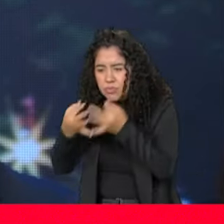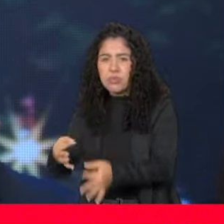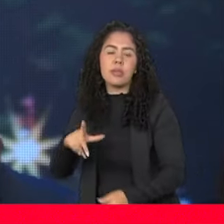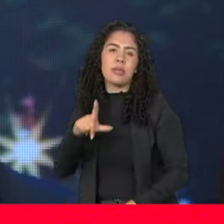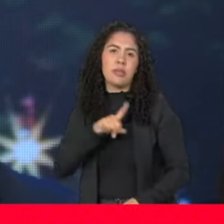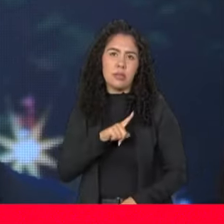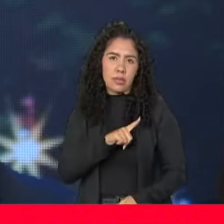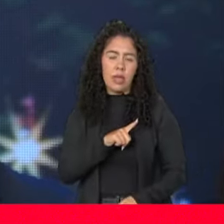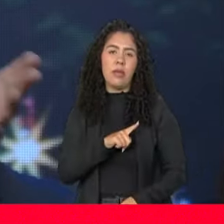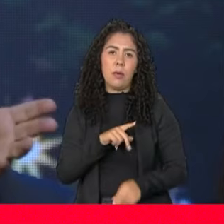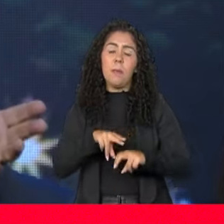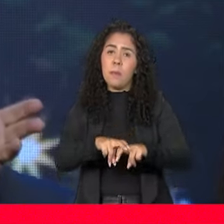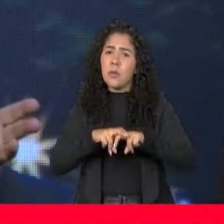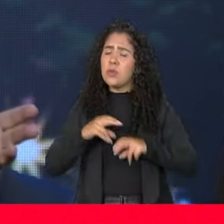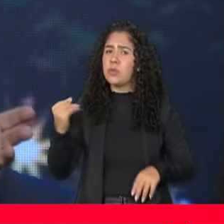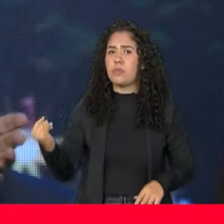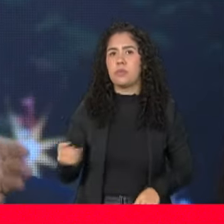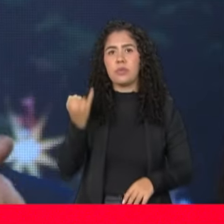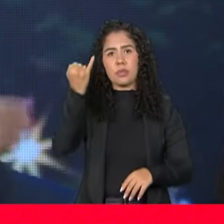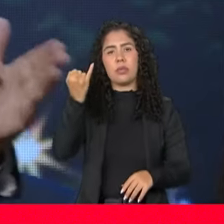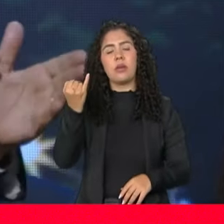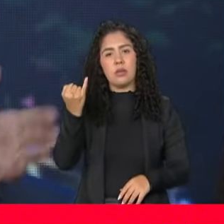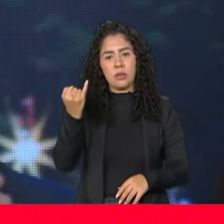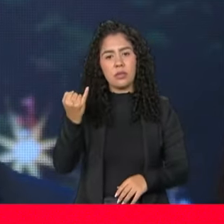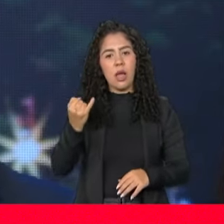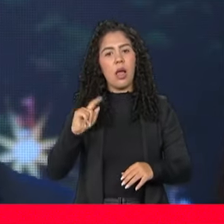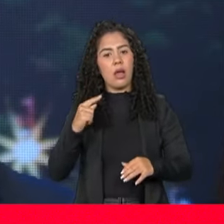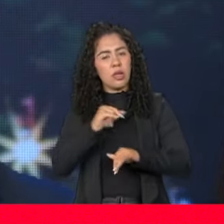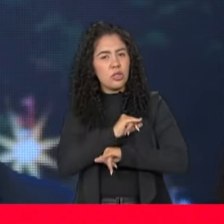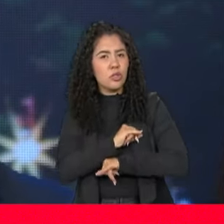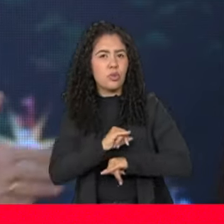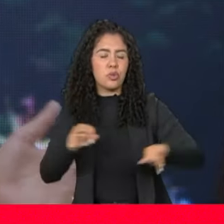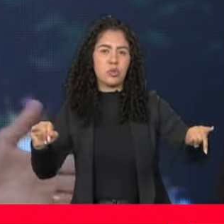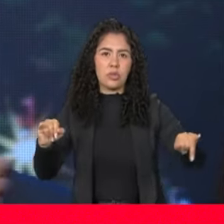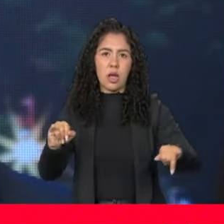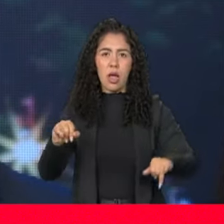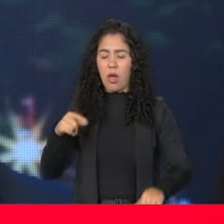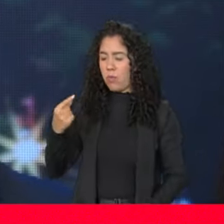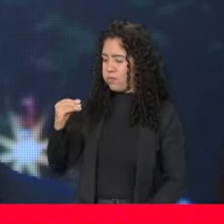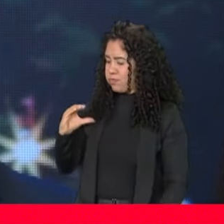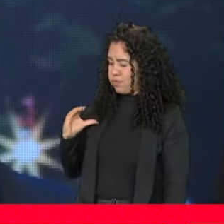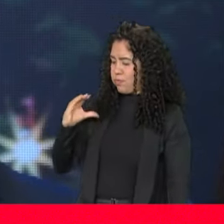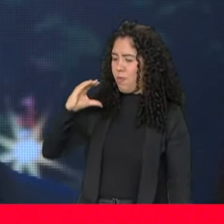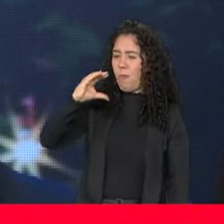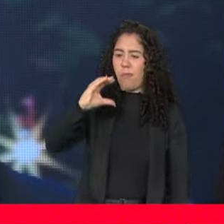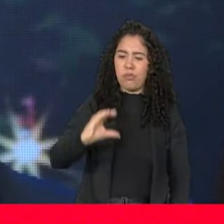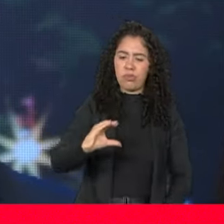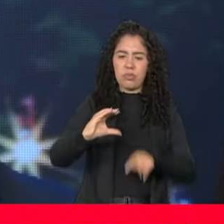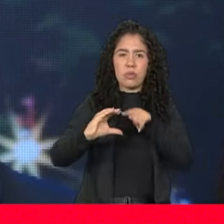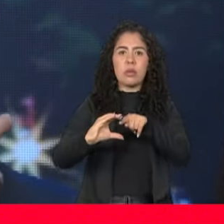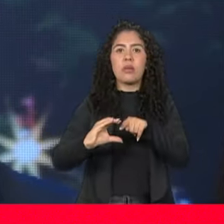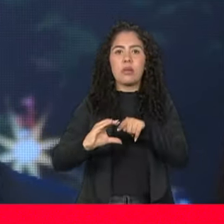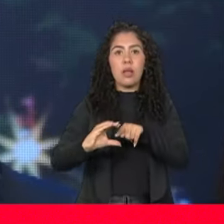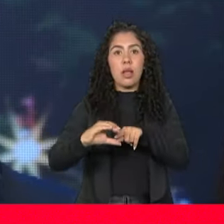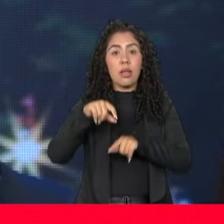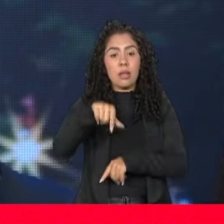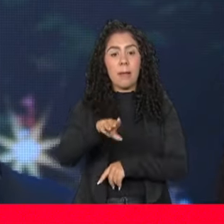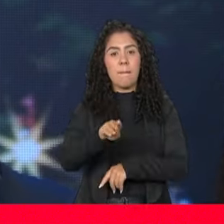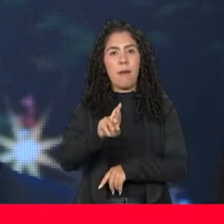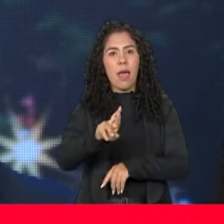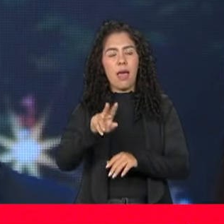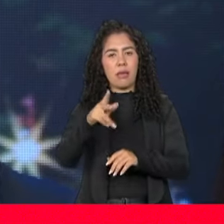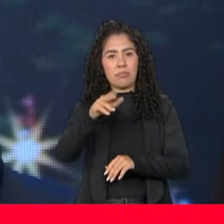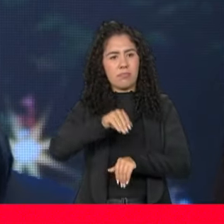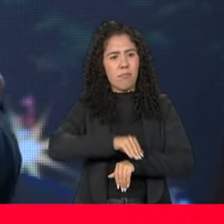não estamos simplesmente, já seria suficiente, anunciar um investimento desse porte na maior rodovia do país. Mas é muito mais do que isso.